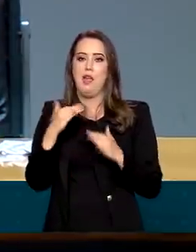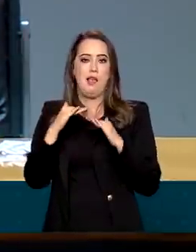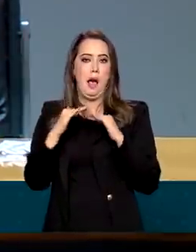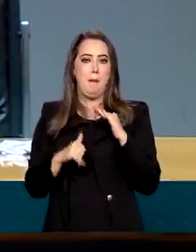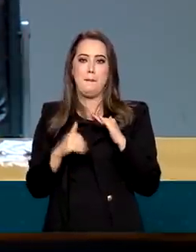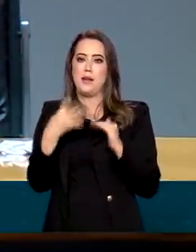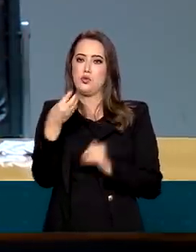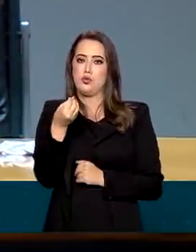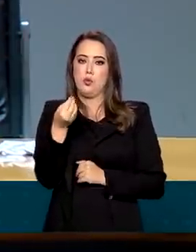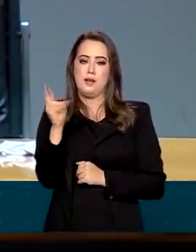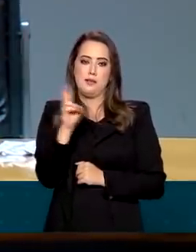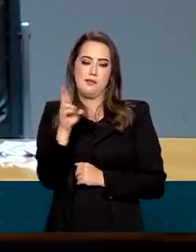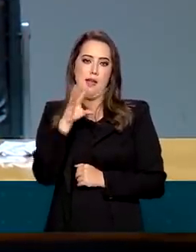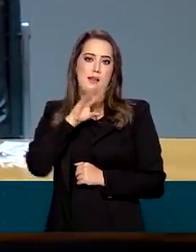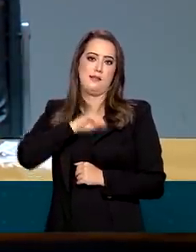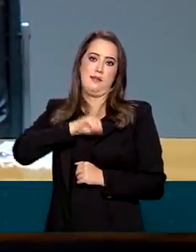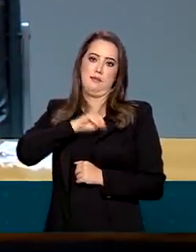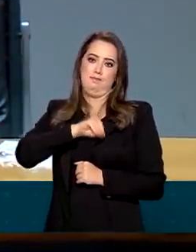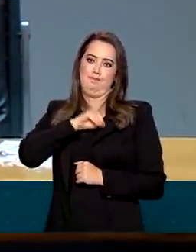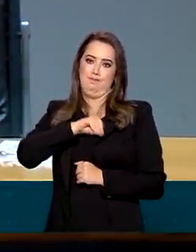menos de 400 reais.